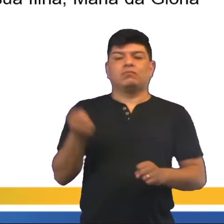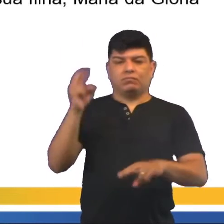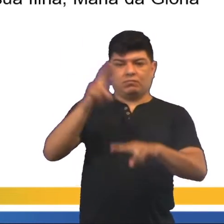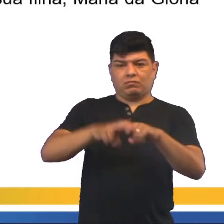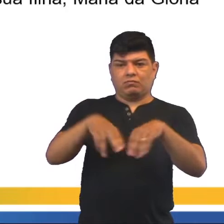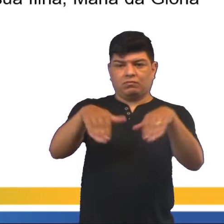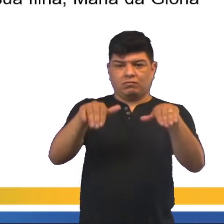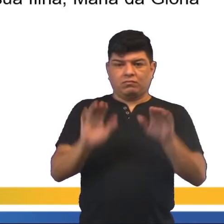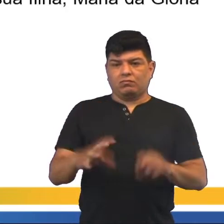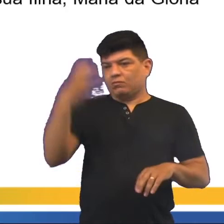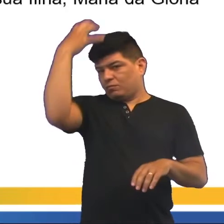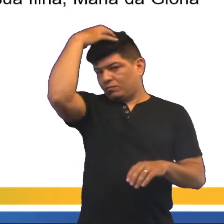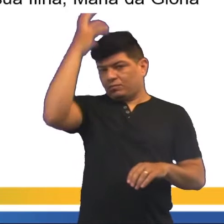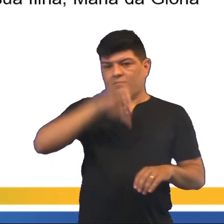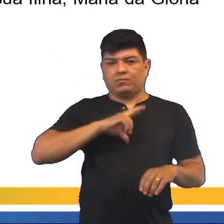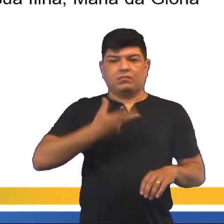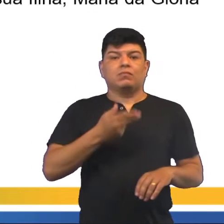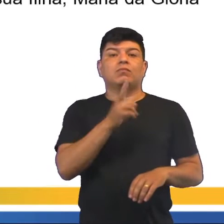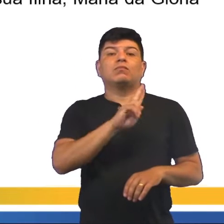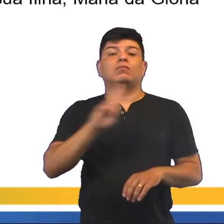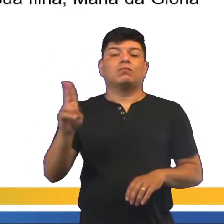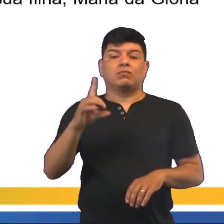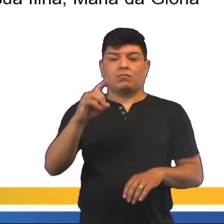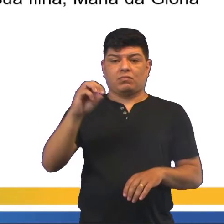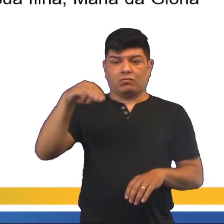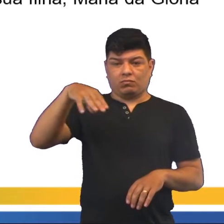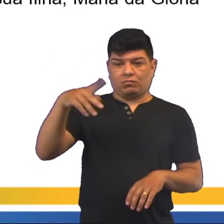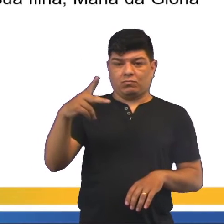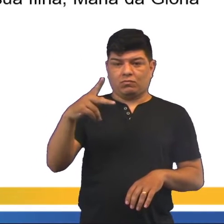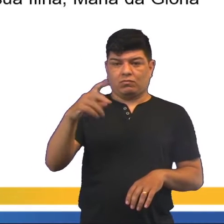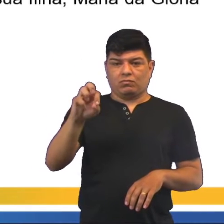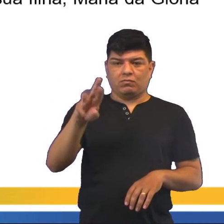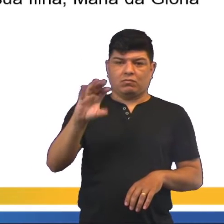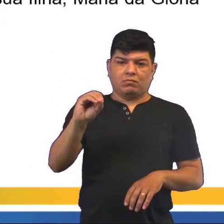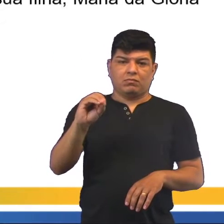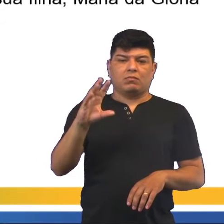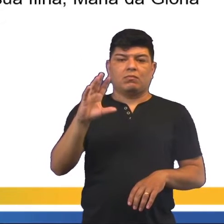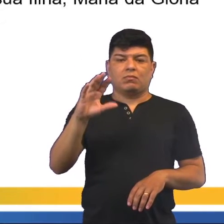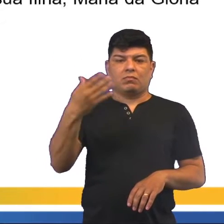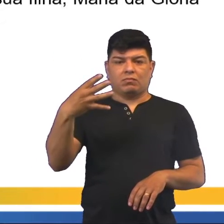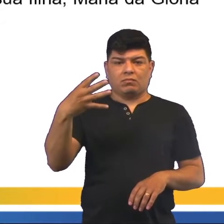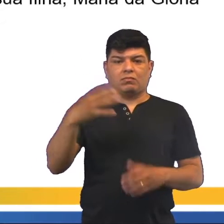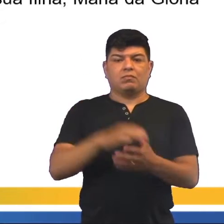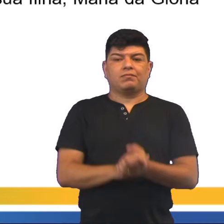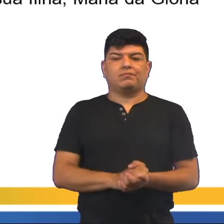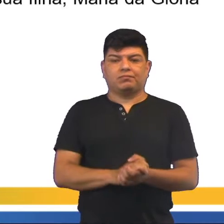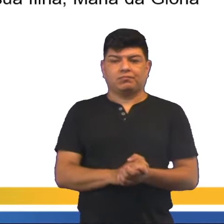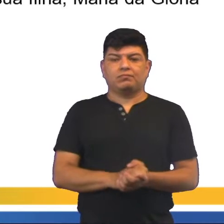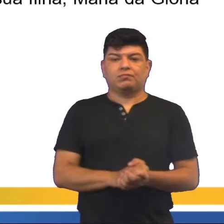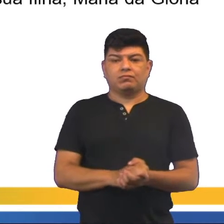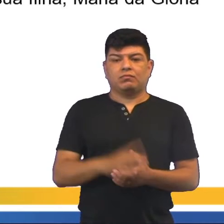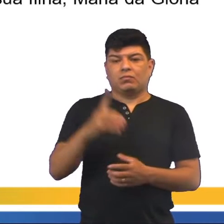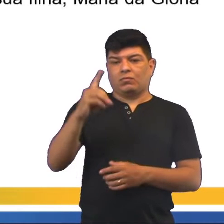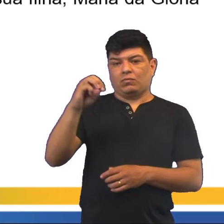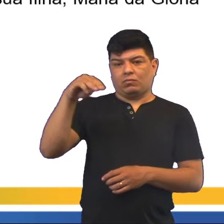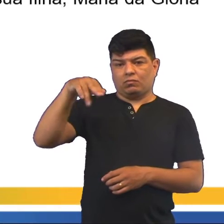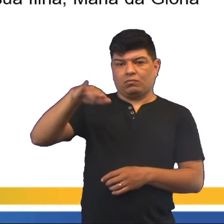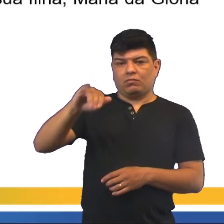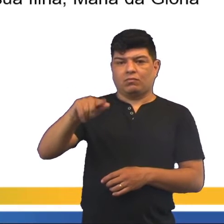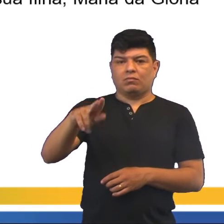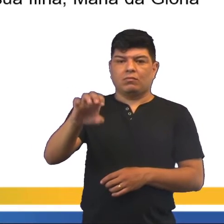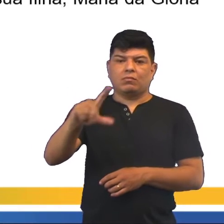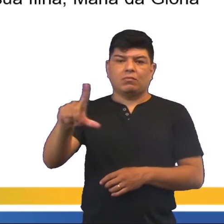trono como rei de Portugal, né? Com o nome de Dom Pedro IV. Como o Dom Miguel, seu irmão, não